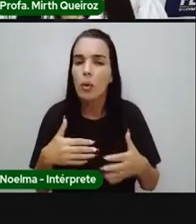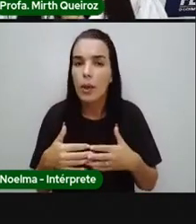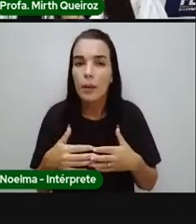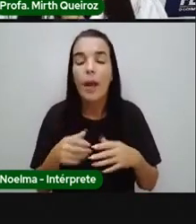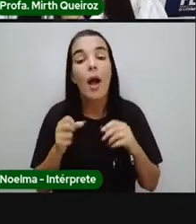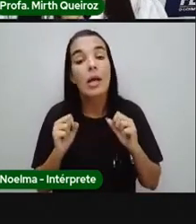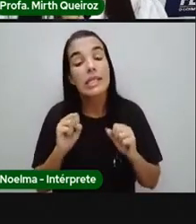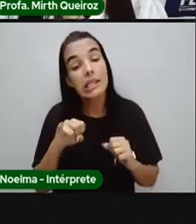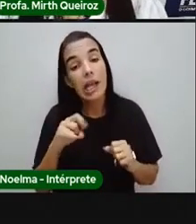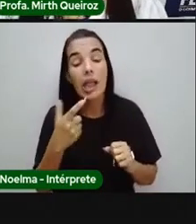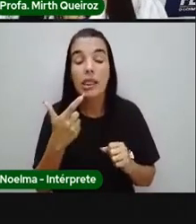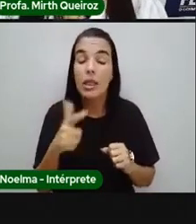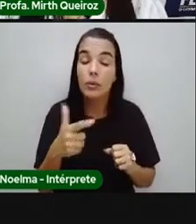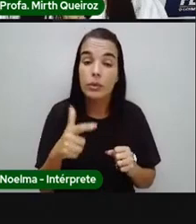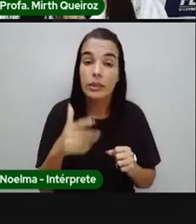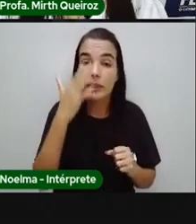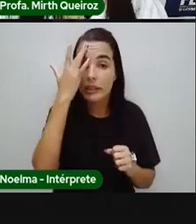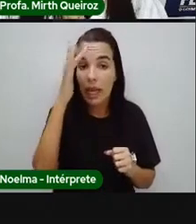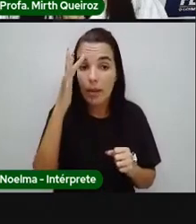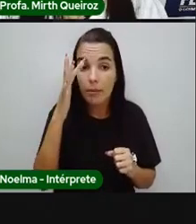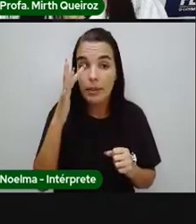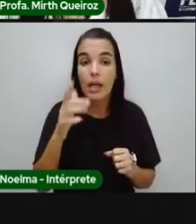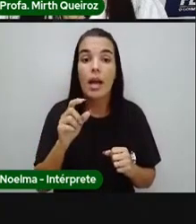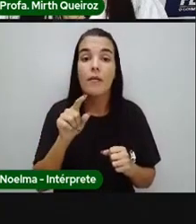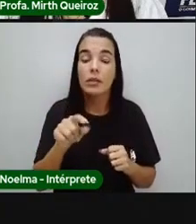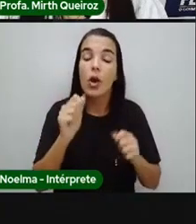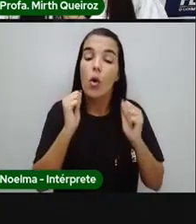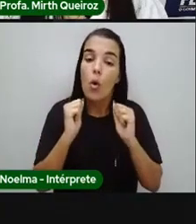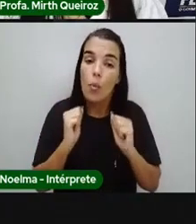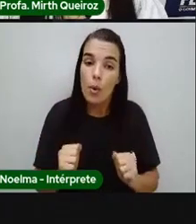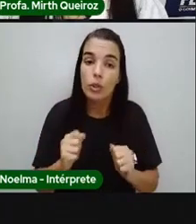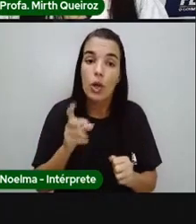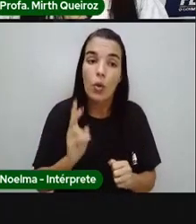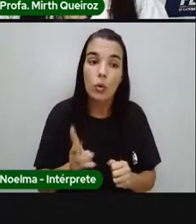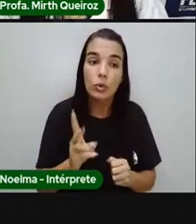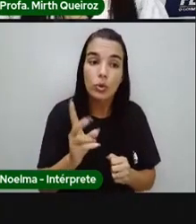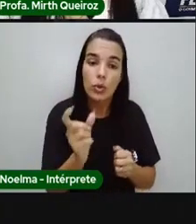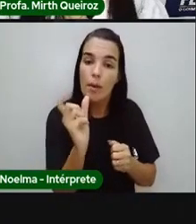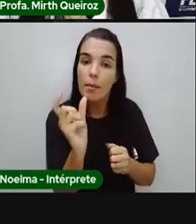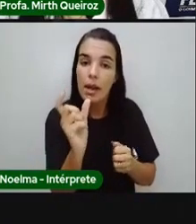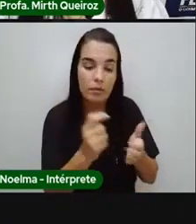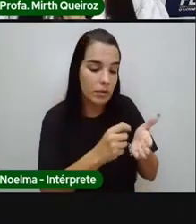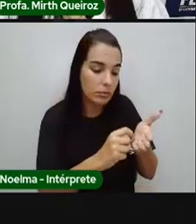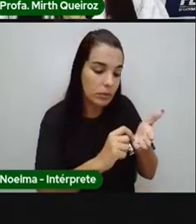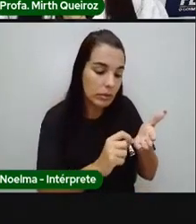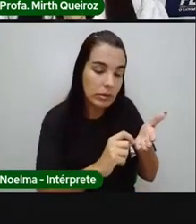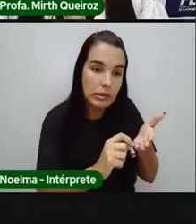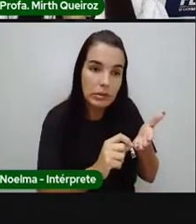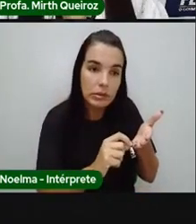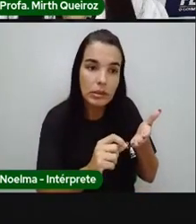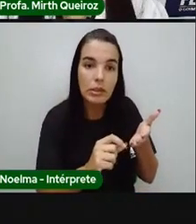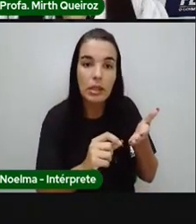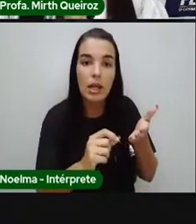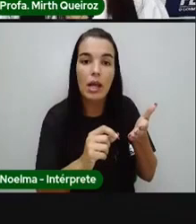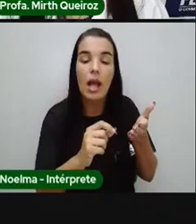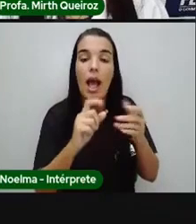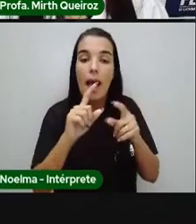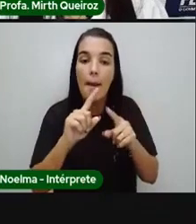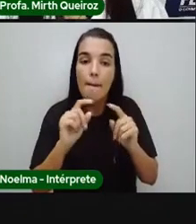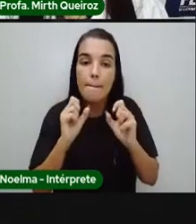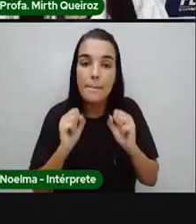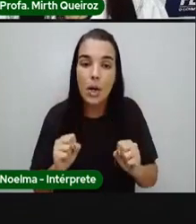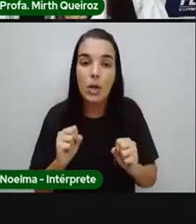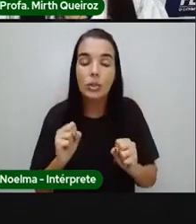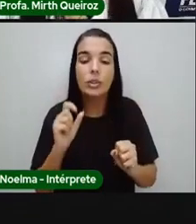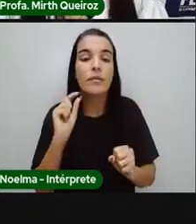vocês vão continuar anotando essas palavras, o nome dessas palavras que vocês não entenderam, né? As